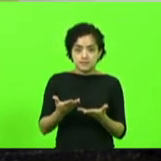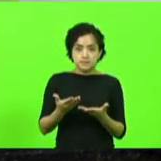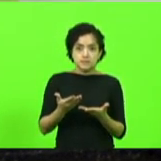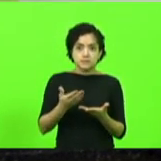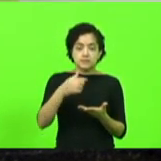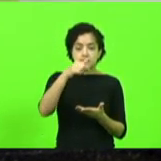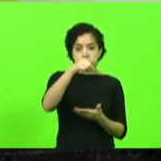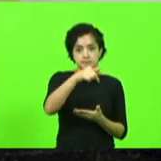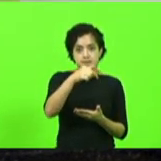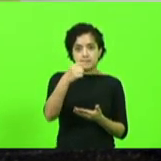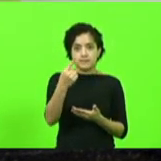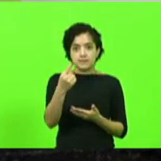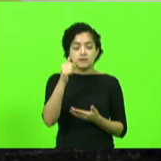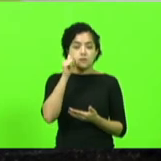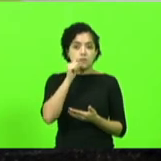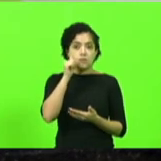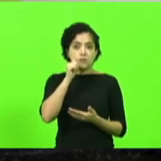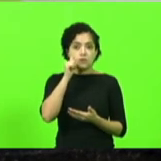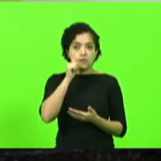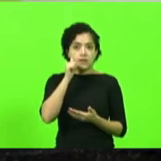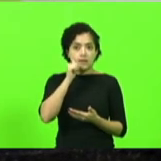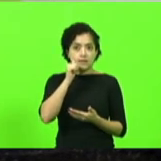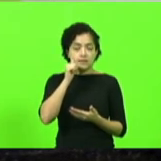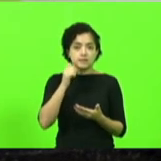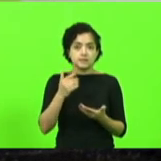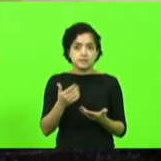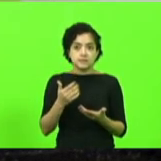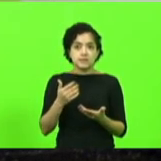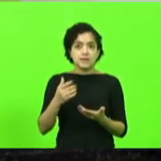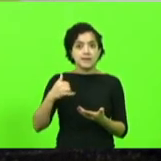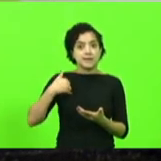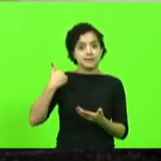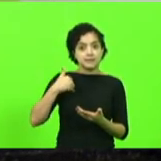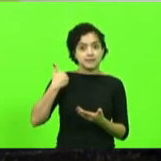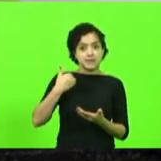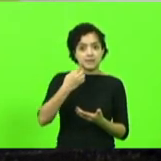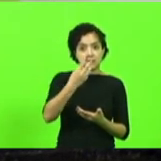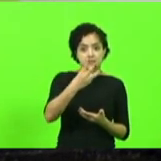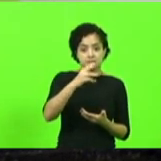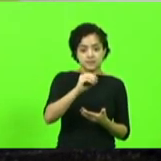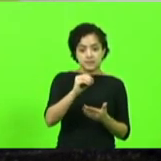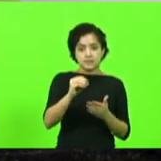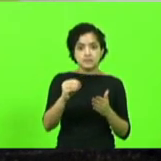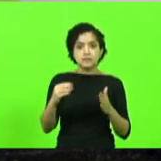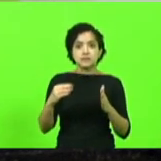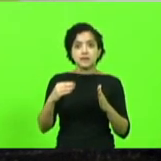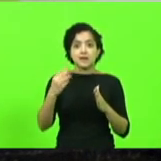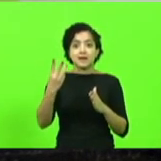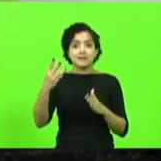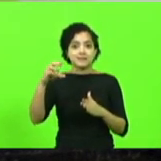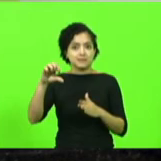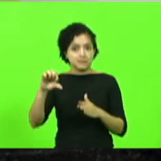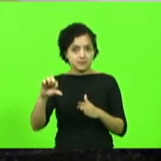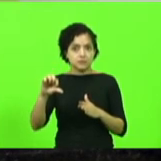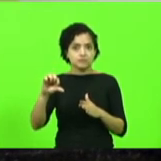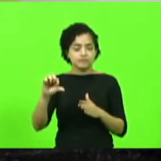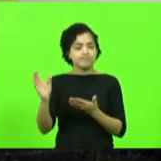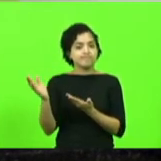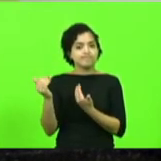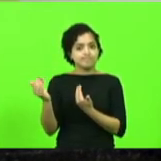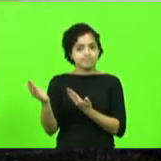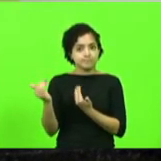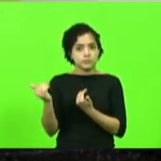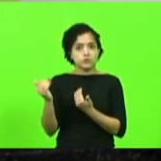71 mulheres tinham idade em 30 e 39 anos, muitos jovens.